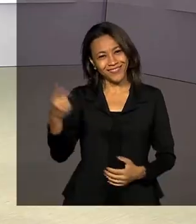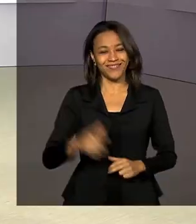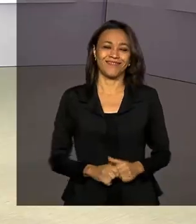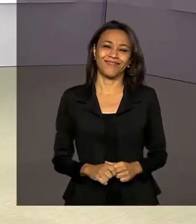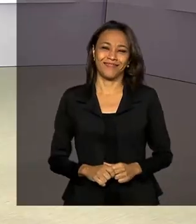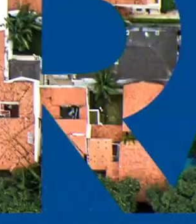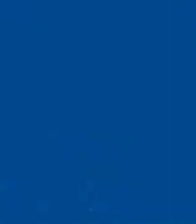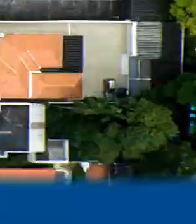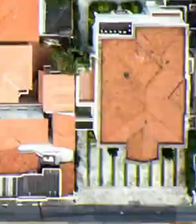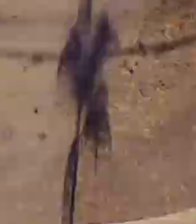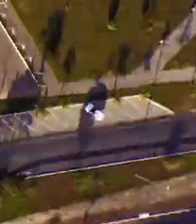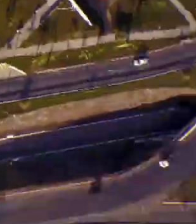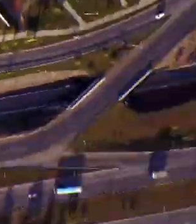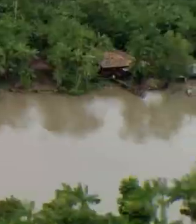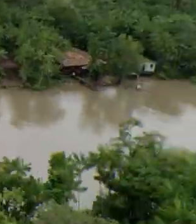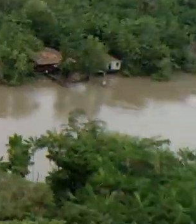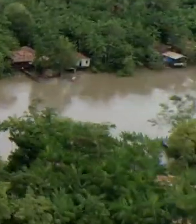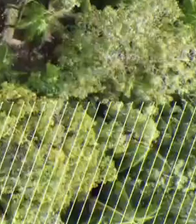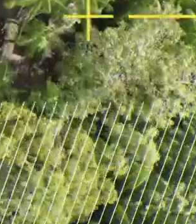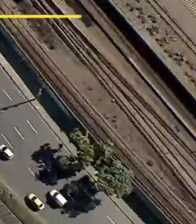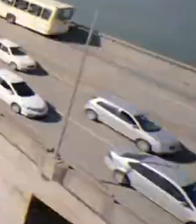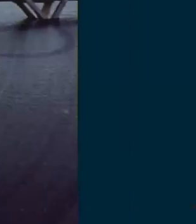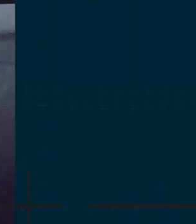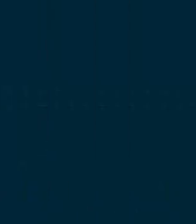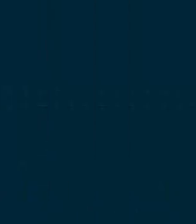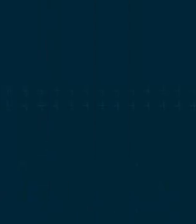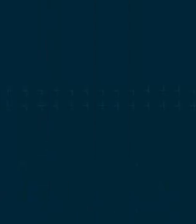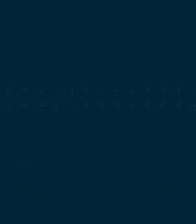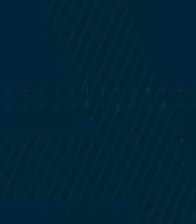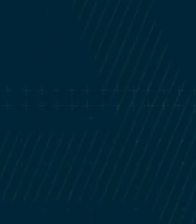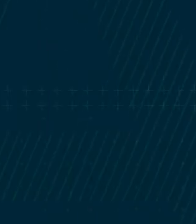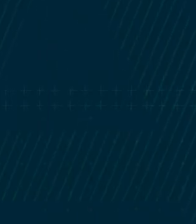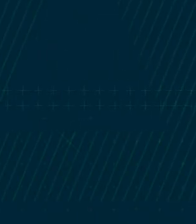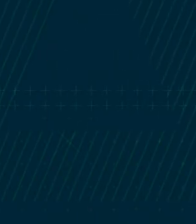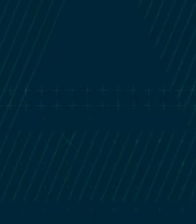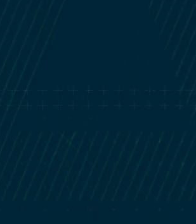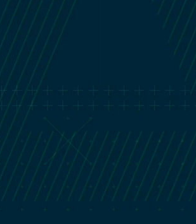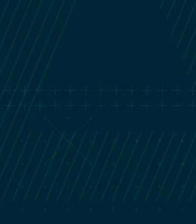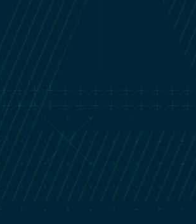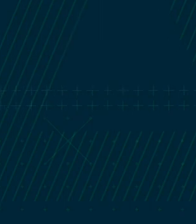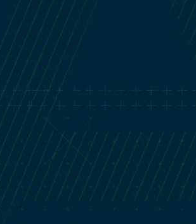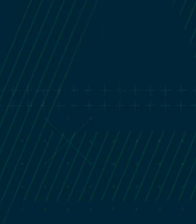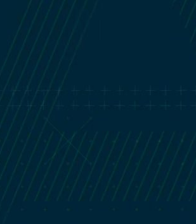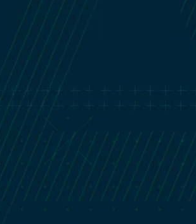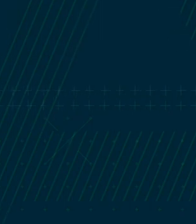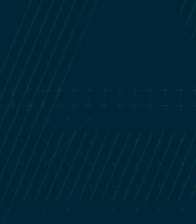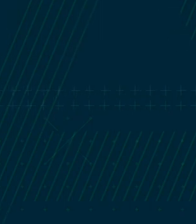e Quintena Coelho Transcrição e por Quintena Coelho